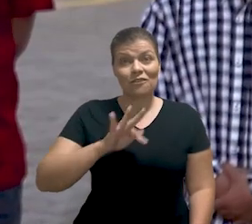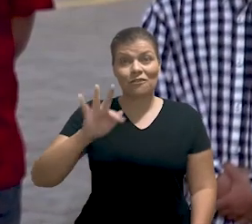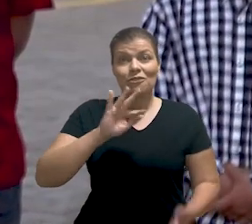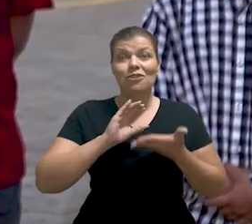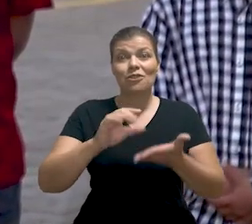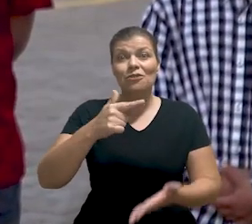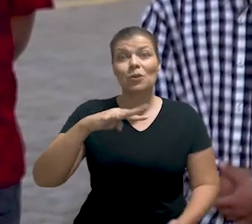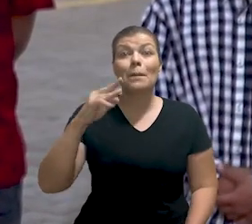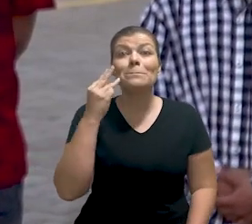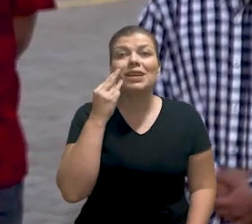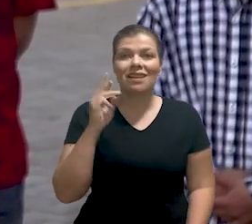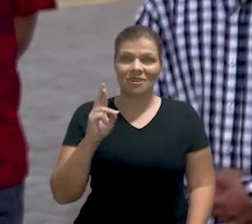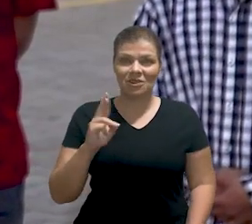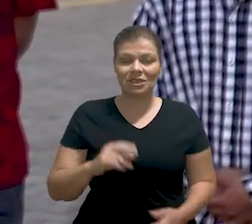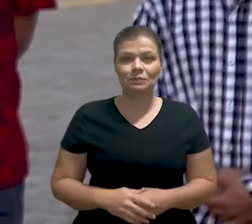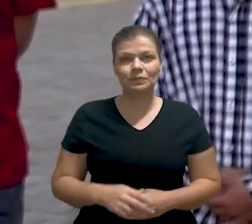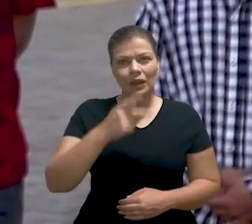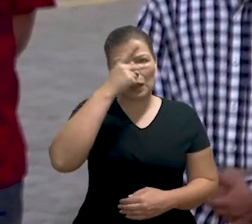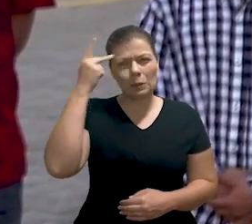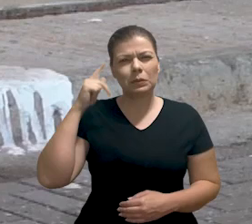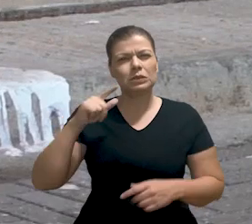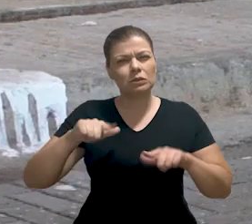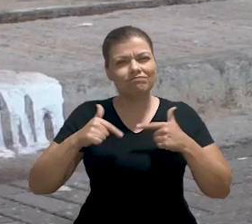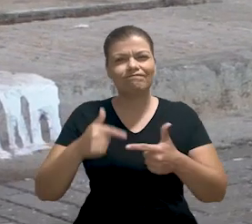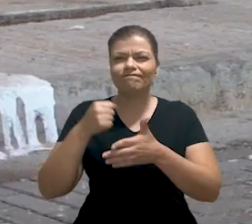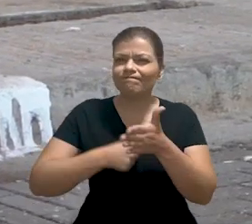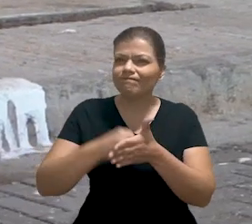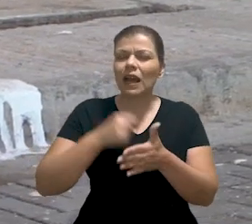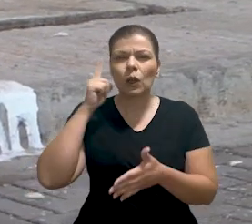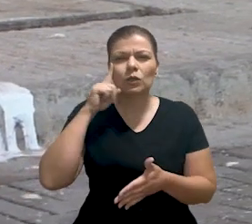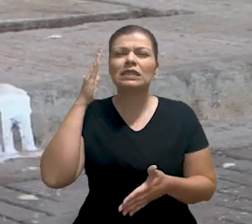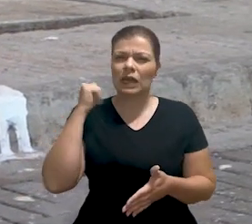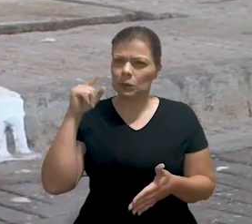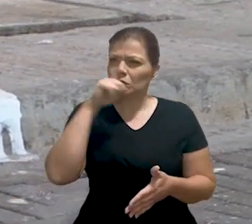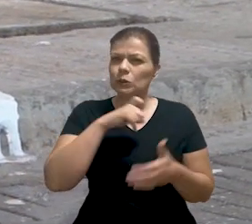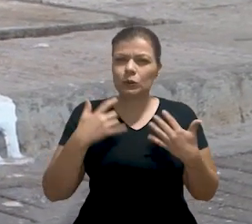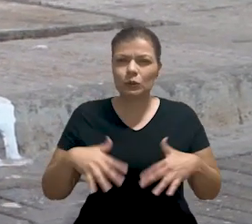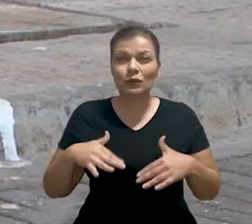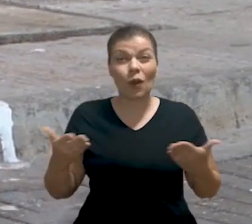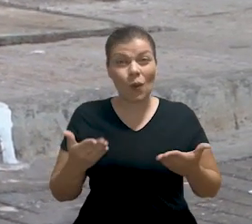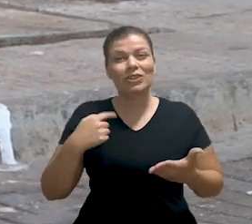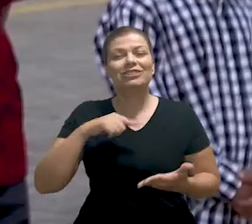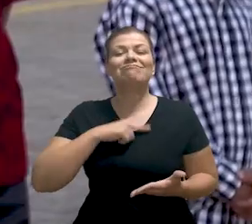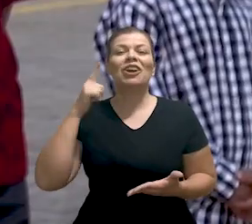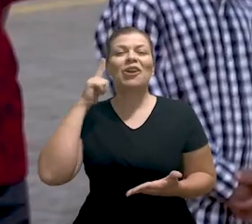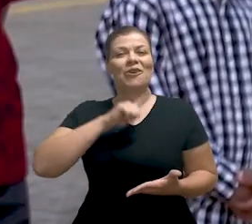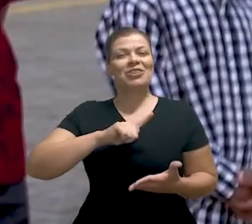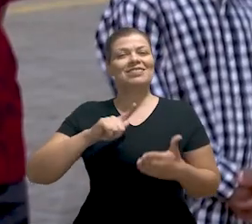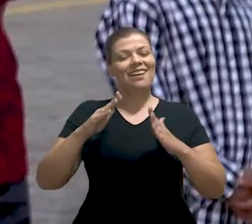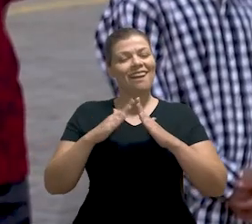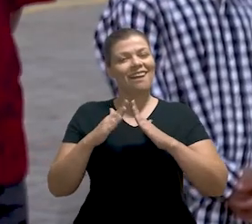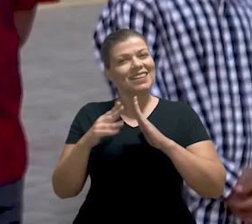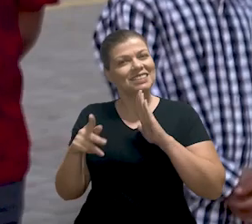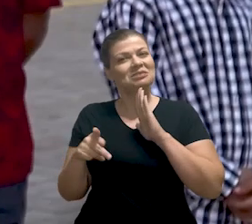Só quem batalha, quem luta aí no dia a dia, sabe o quanto é difícil poder conquistar. E hoje, para nós, foi uma grande conquista poder pegar